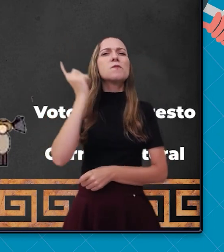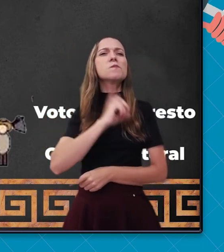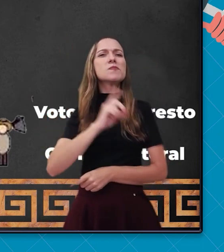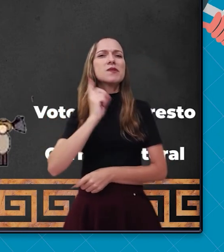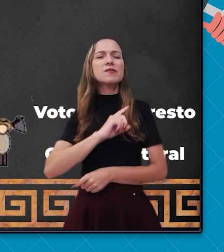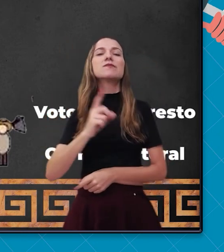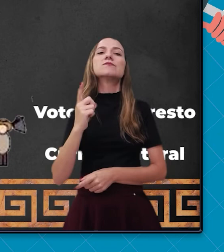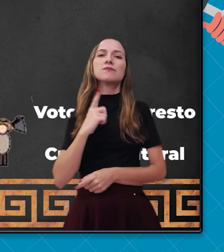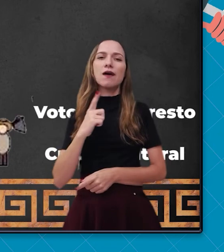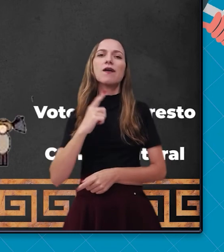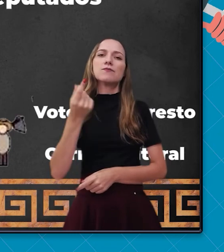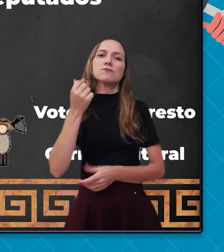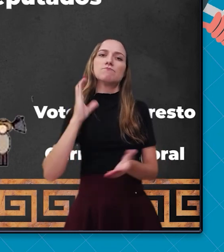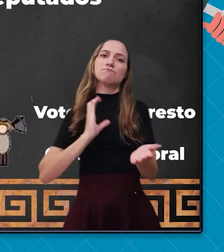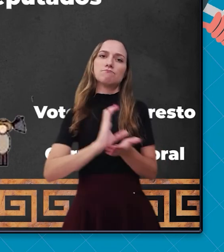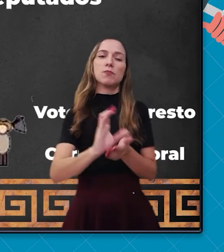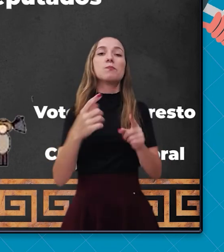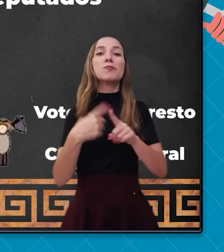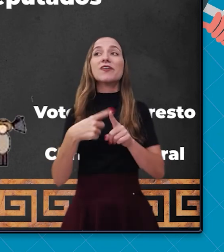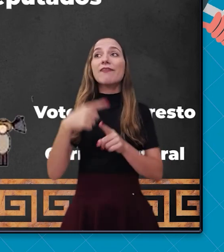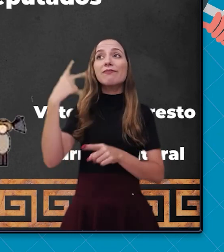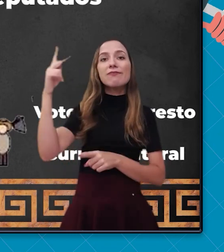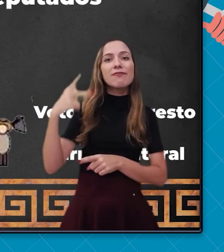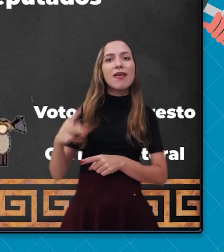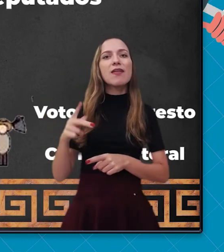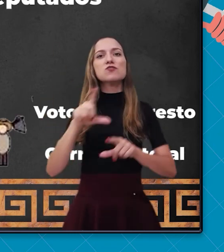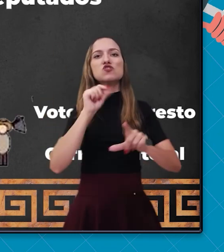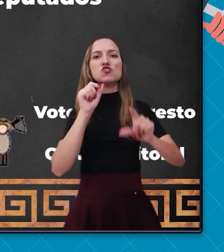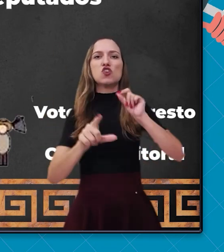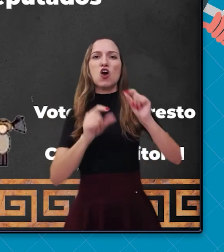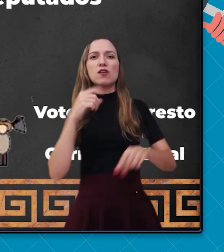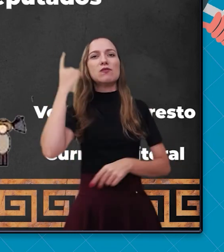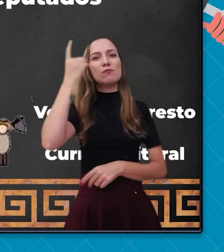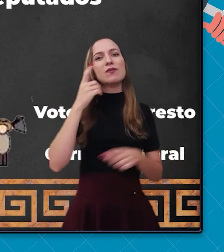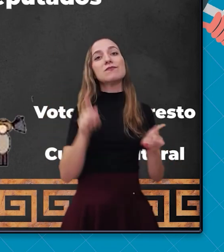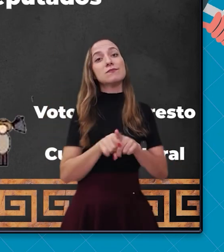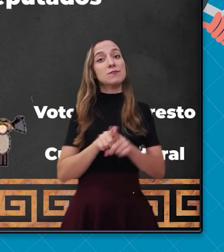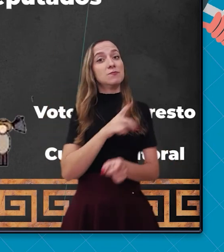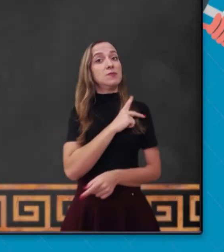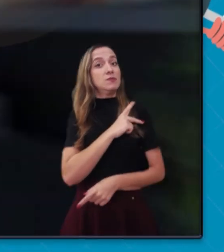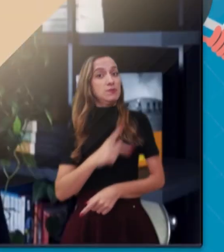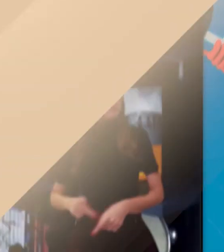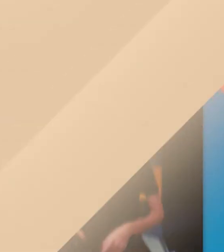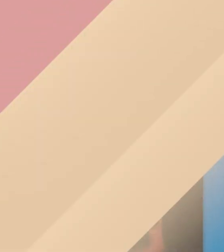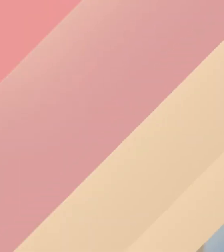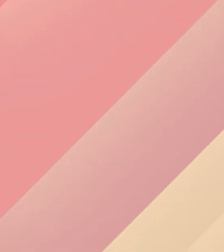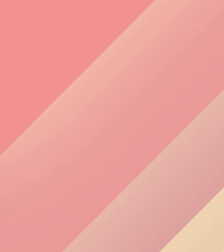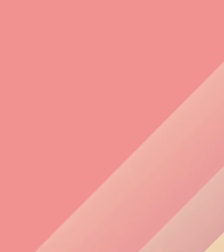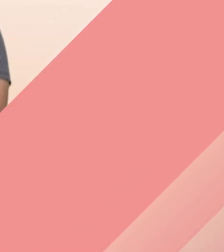Minas que indicavam os deputados e até mesmo o presidente que deveria ser eleito.